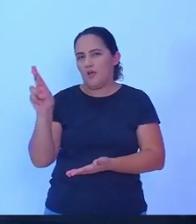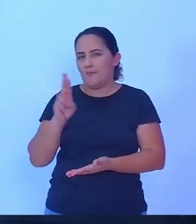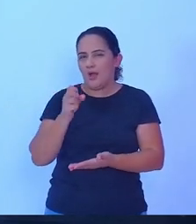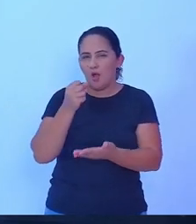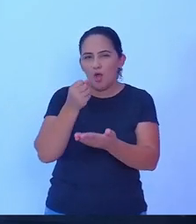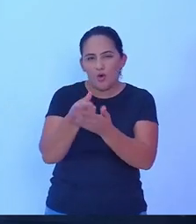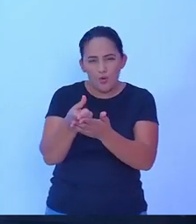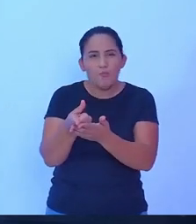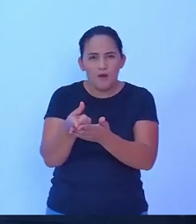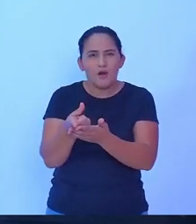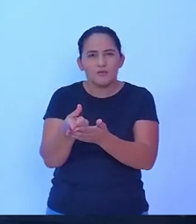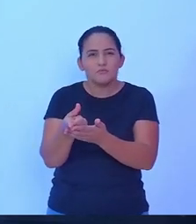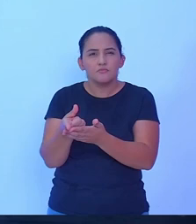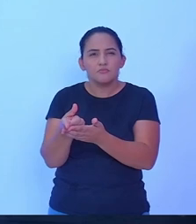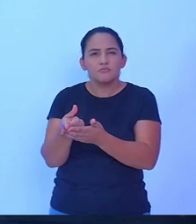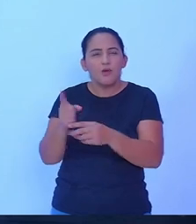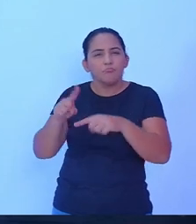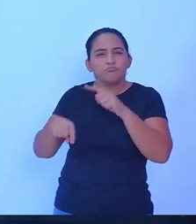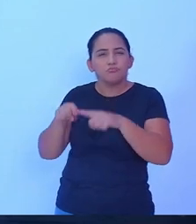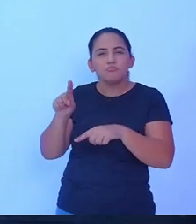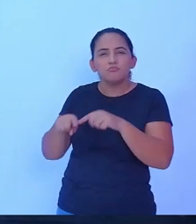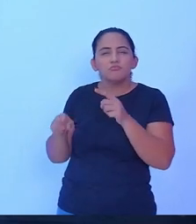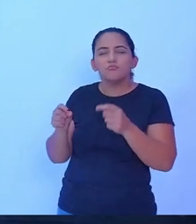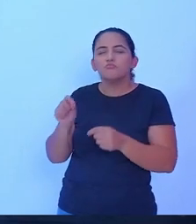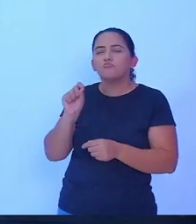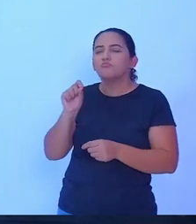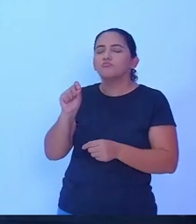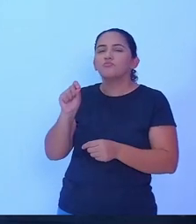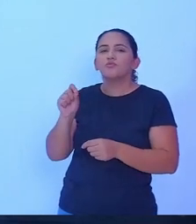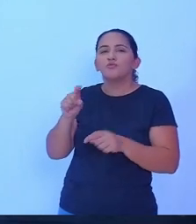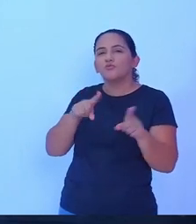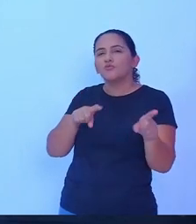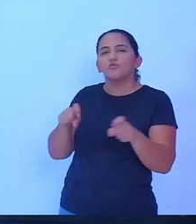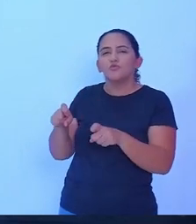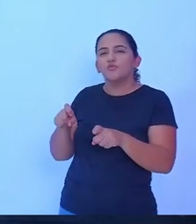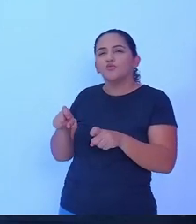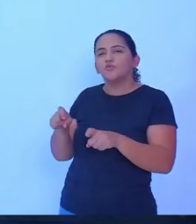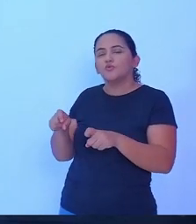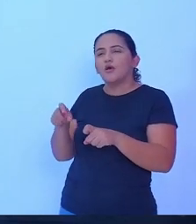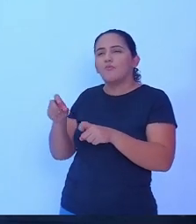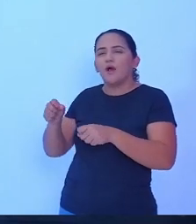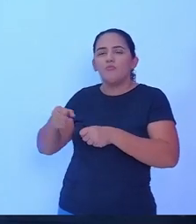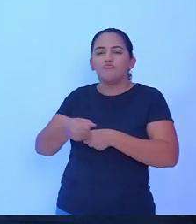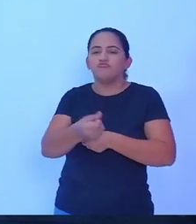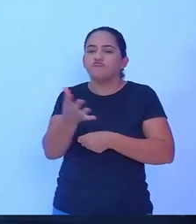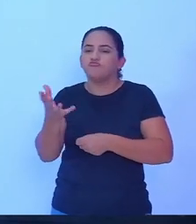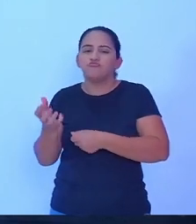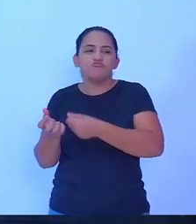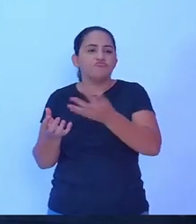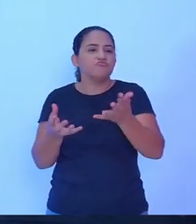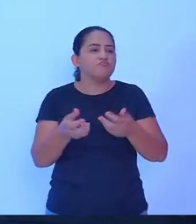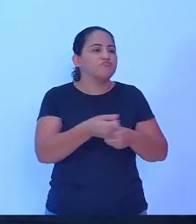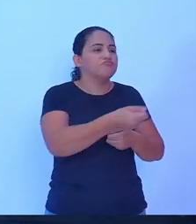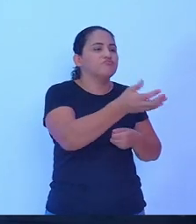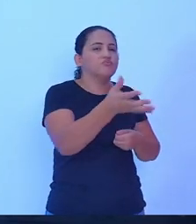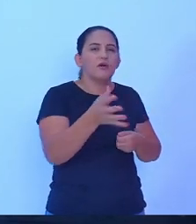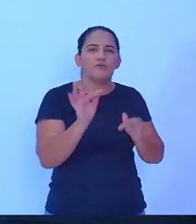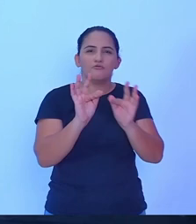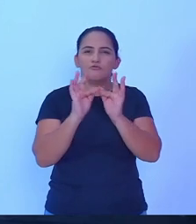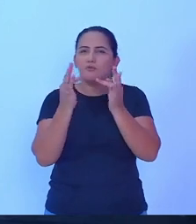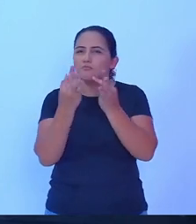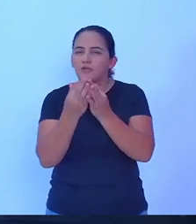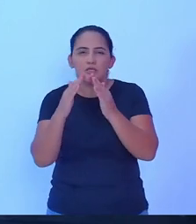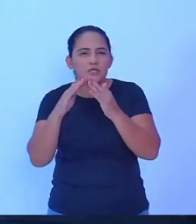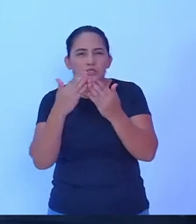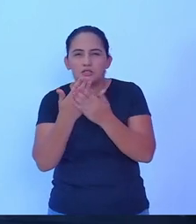produtor rural e distribuir para nossas famílias da nossa cidade, famílias carentes, escolas e,